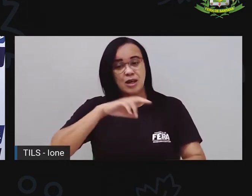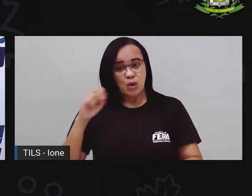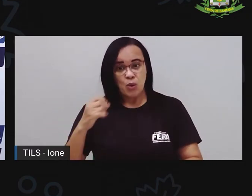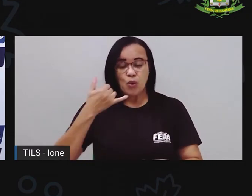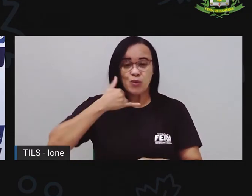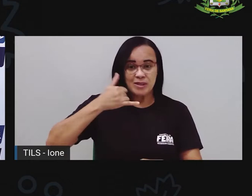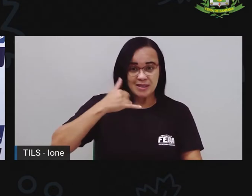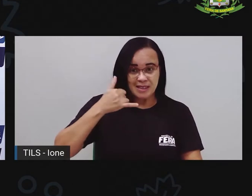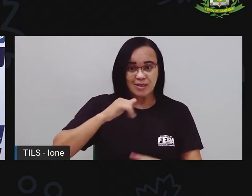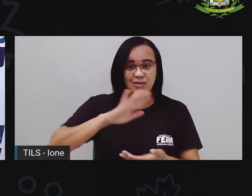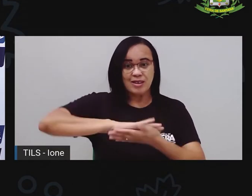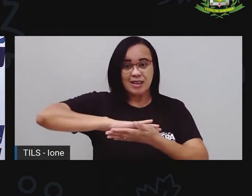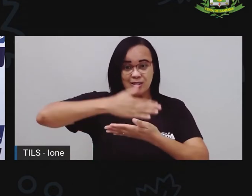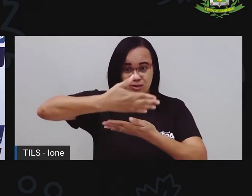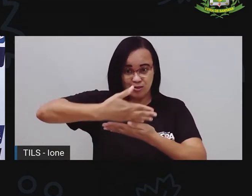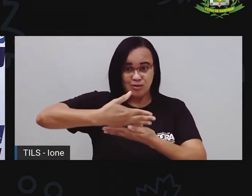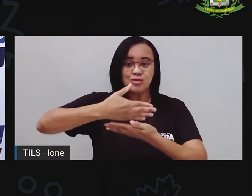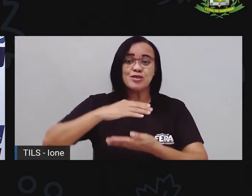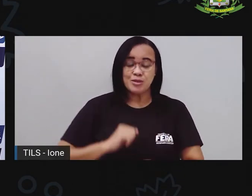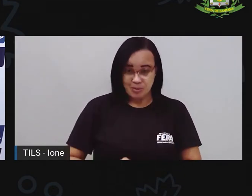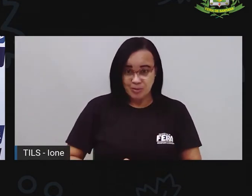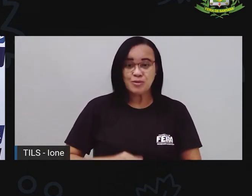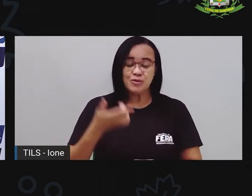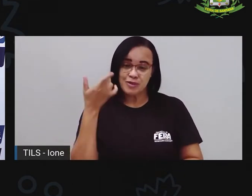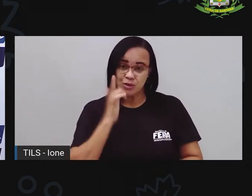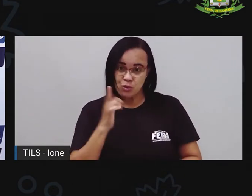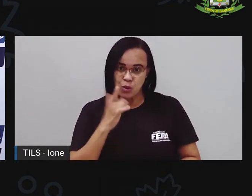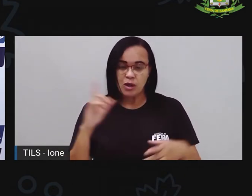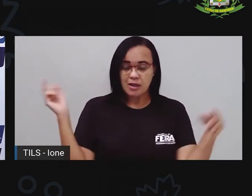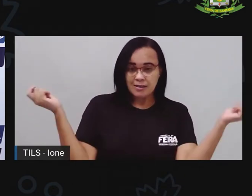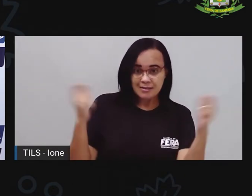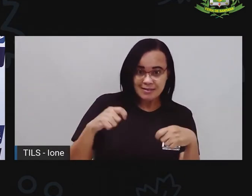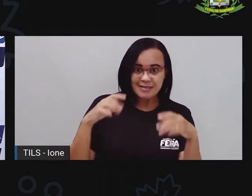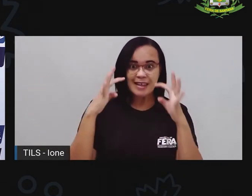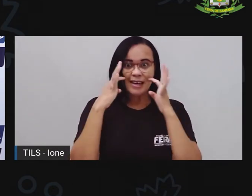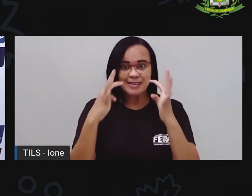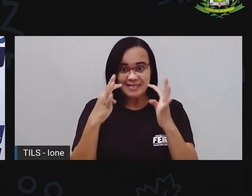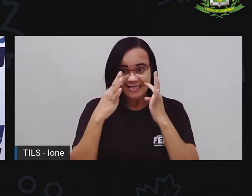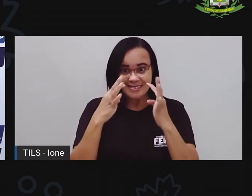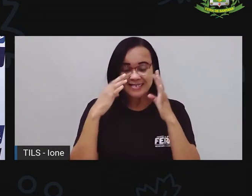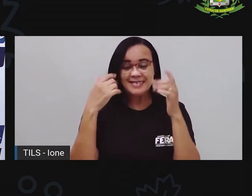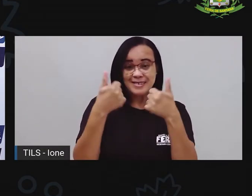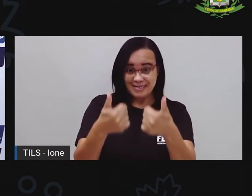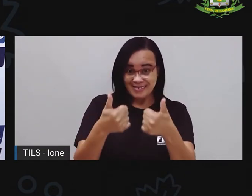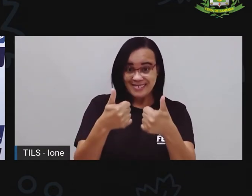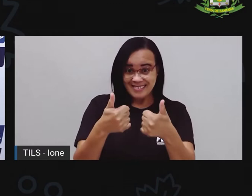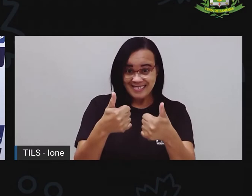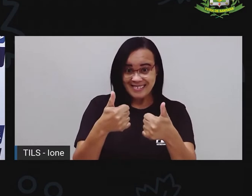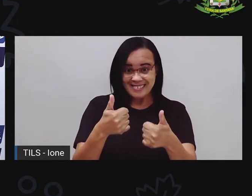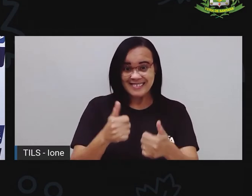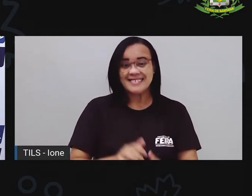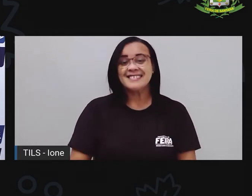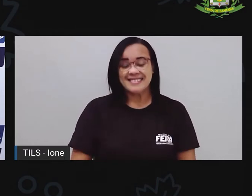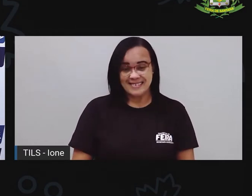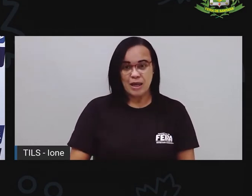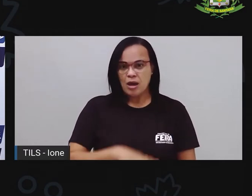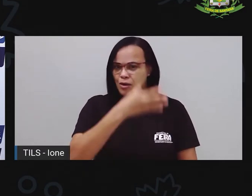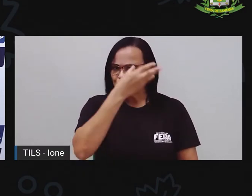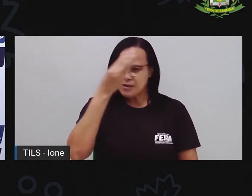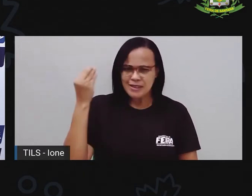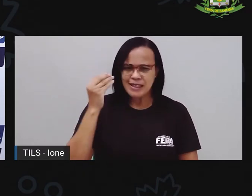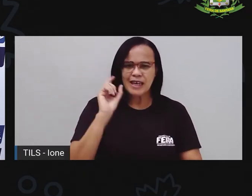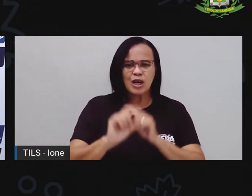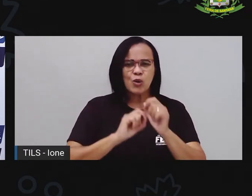notebook, por onde você conseguir aí nos assistir. Mas, né? Não esquece de dar aquela